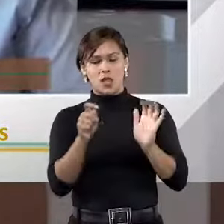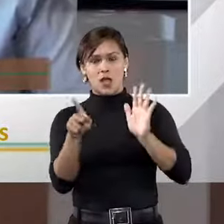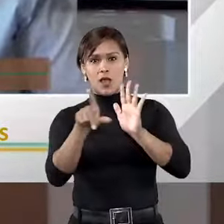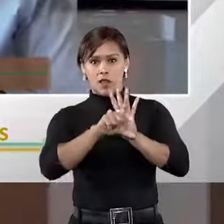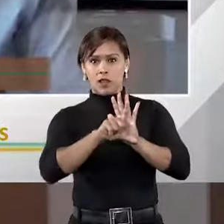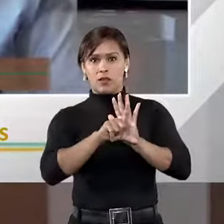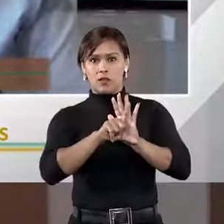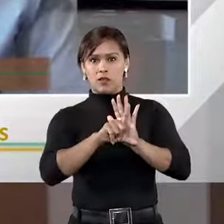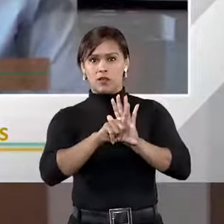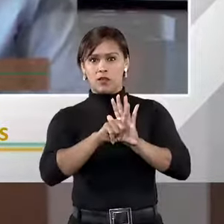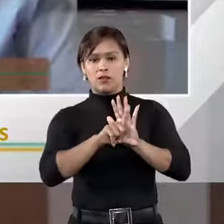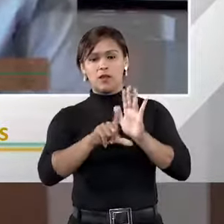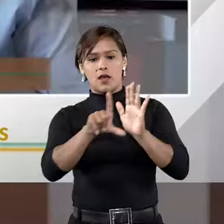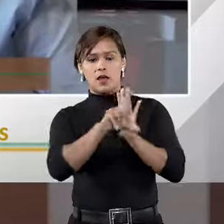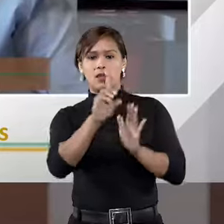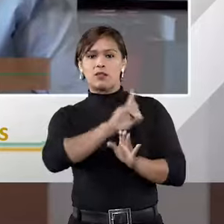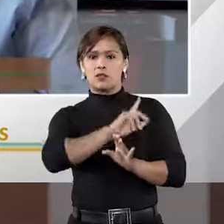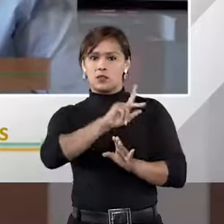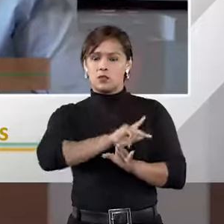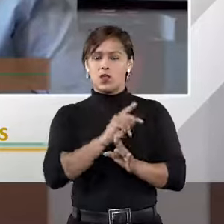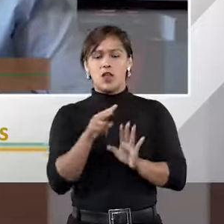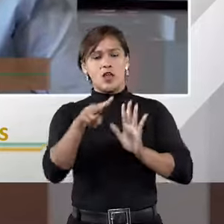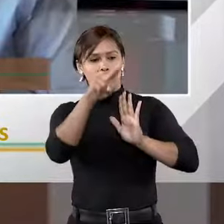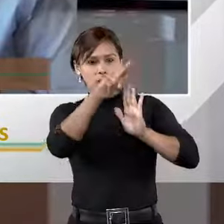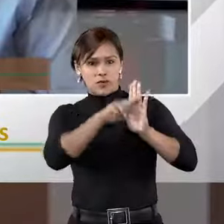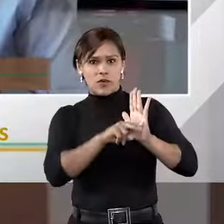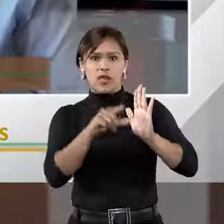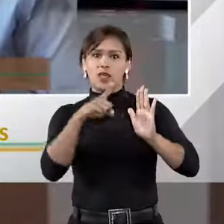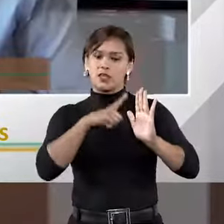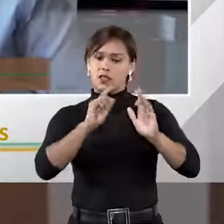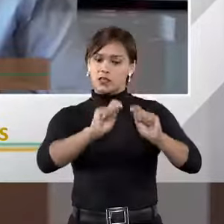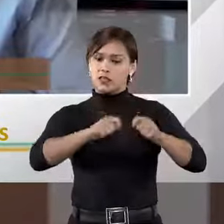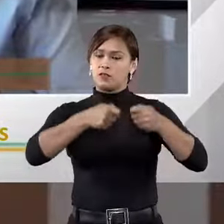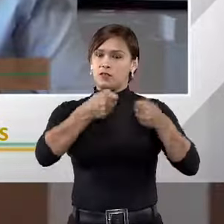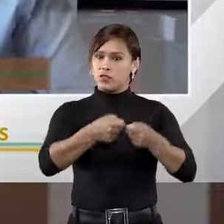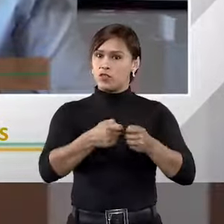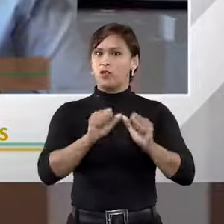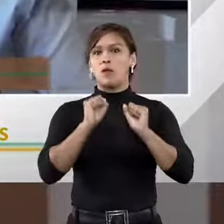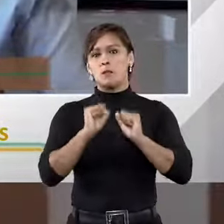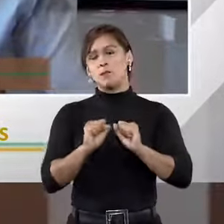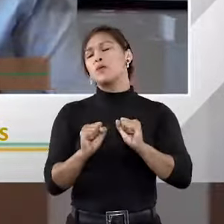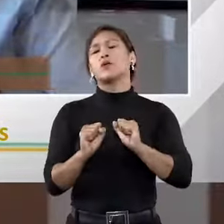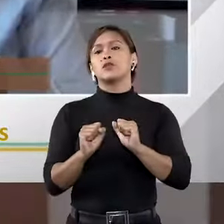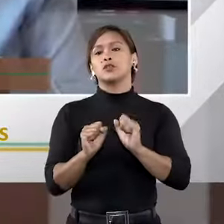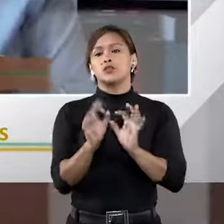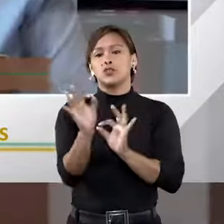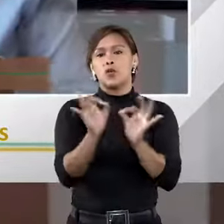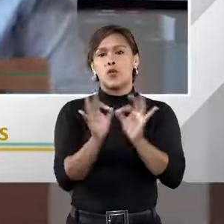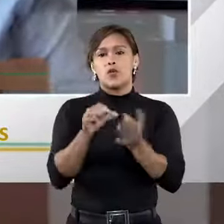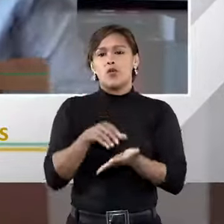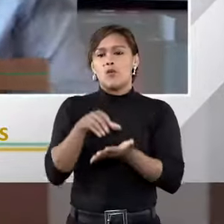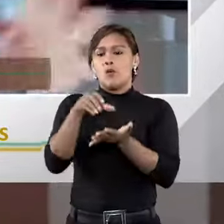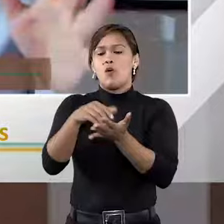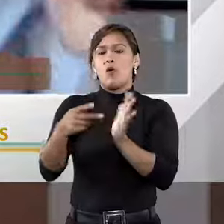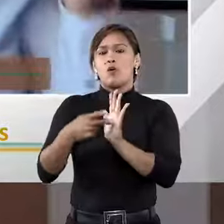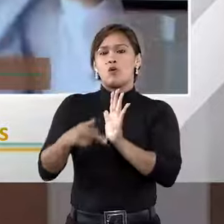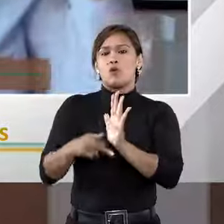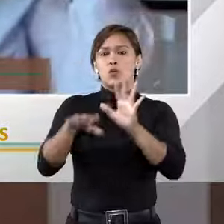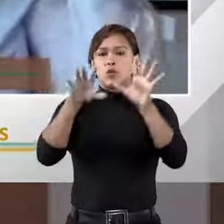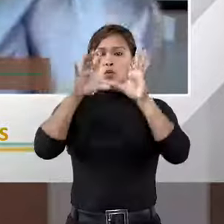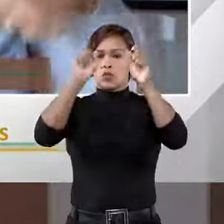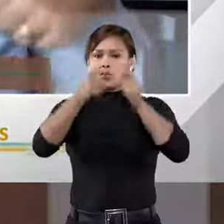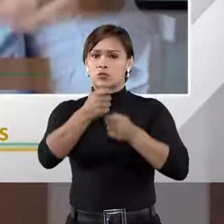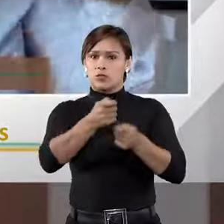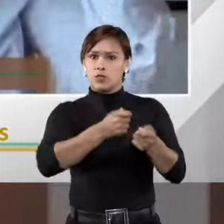Pública, a orgânica da Defensoria Pública, você vai ver que a Defensoria Pública pode constituir um órgão dela, um tribunal